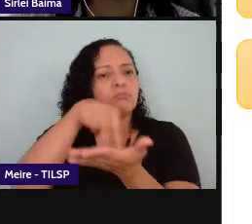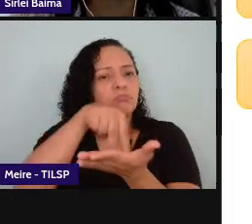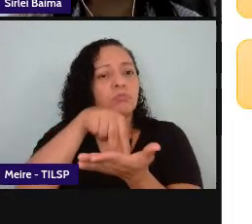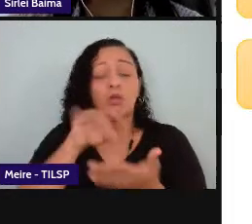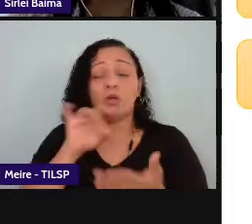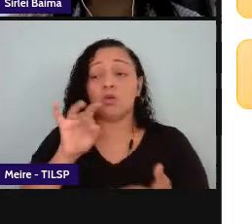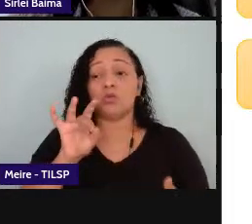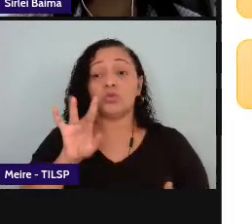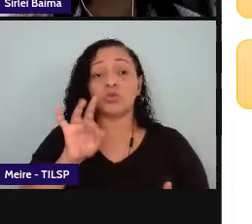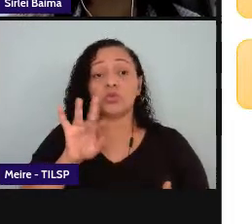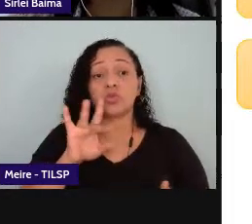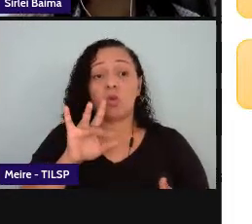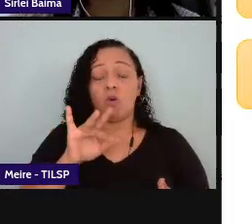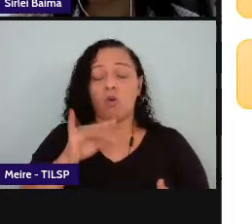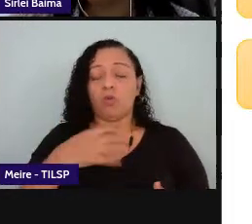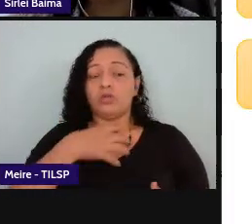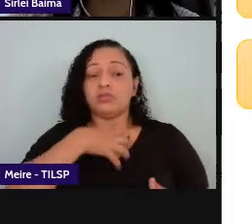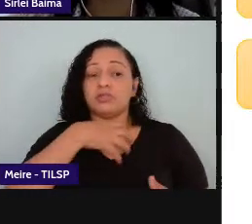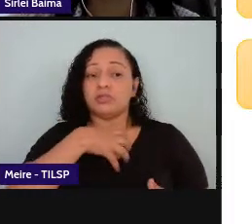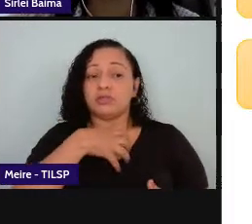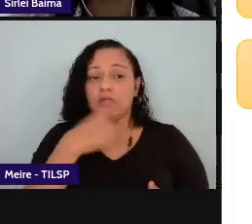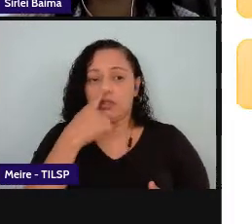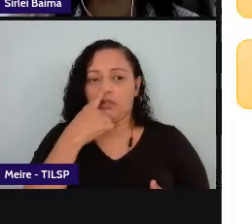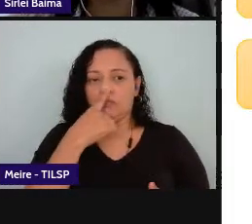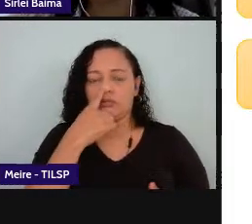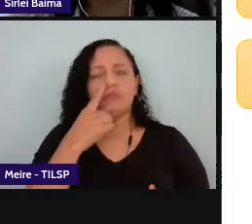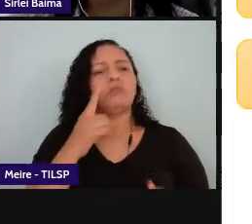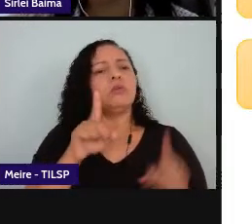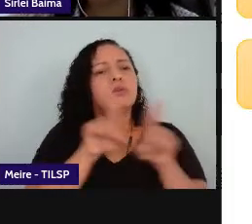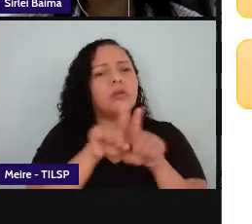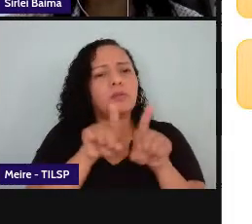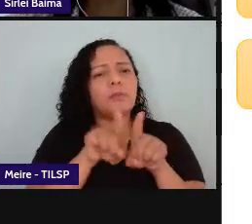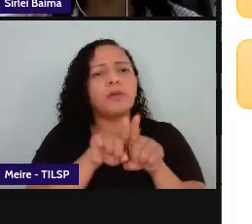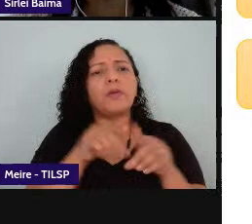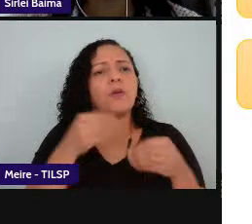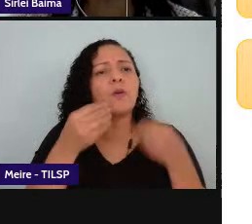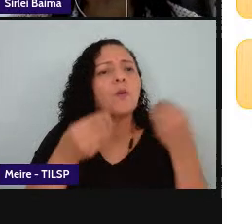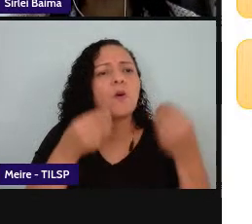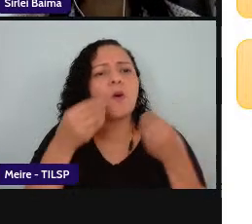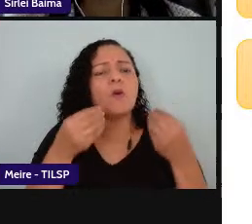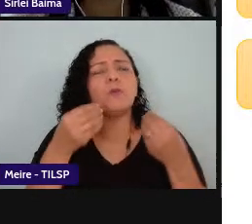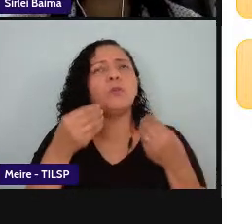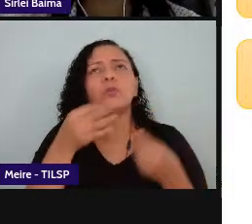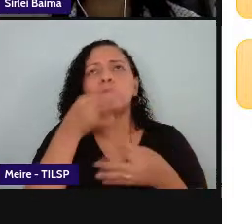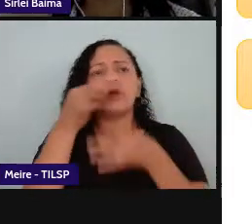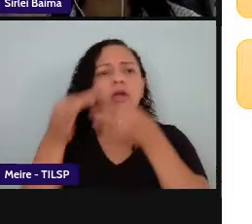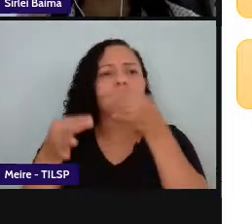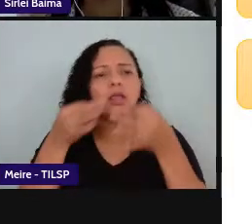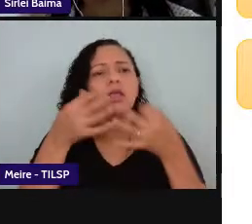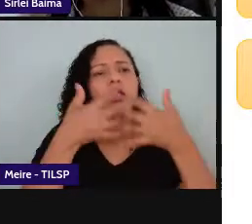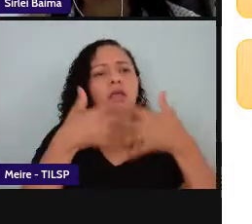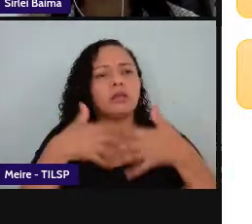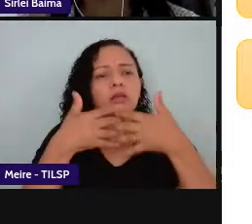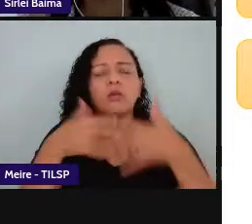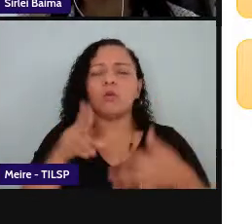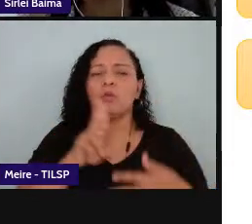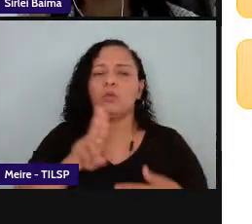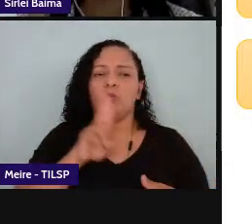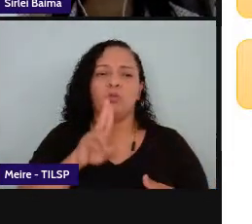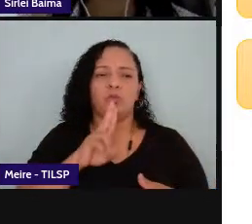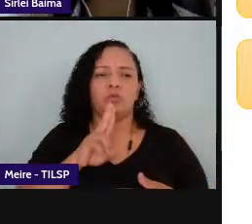por si só uma identificação crítica aos diferentes usos da linguagem como é que eu uso como é que eu analiso